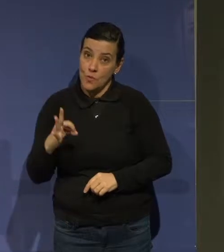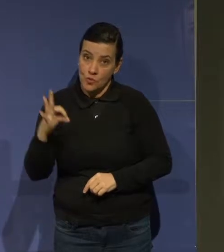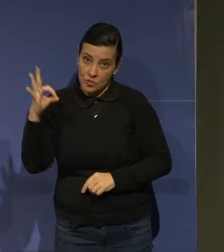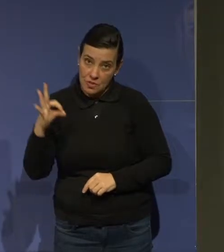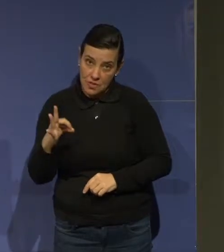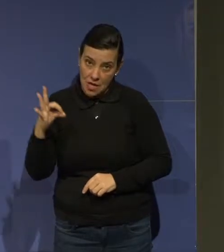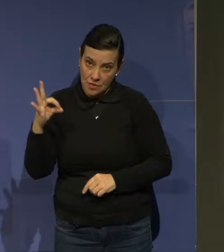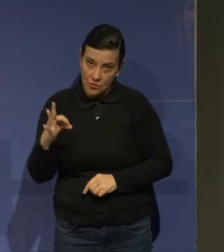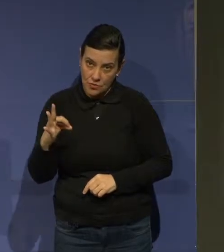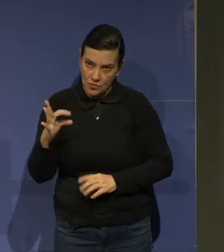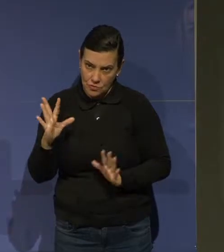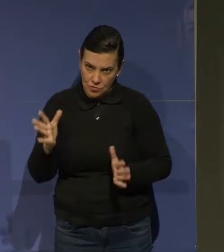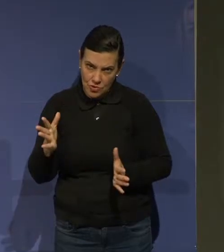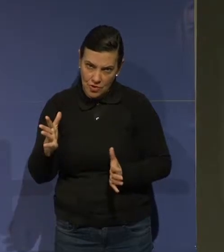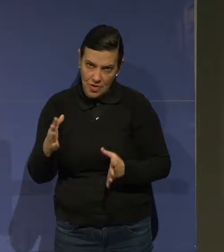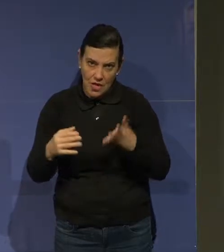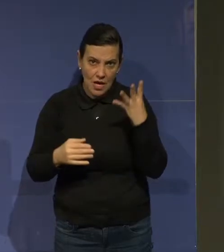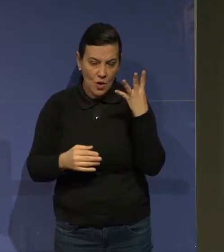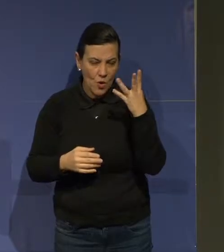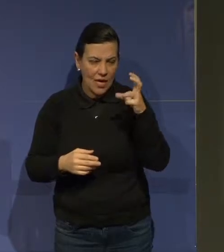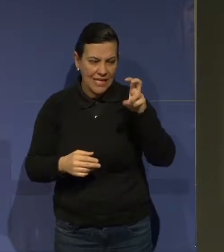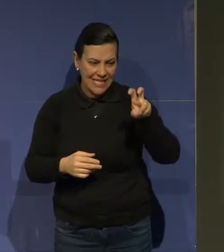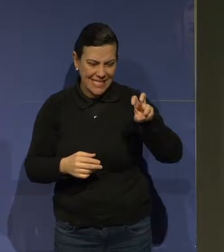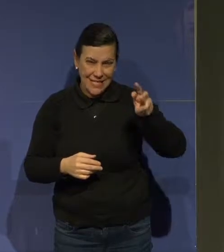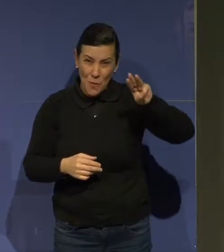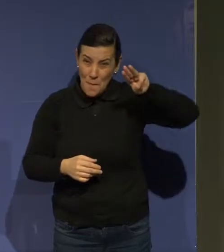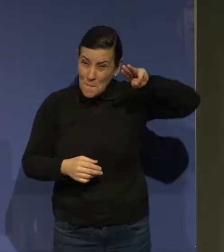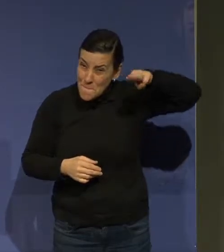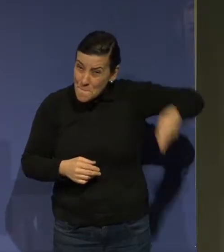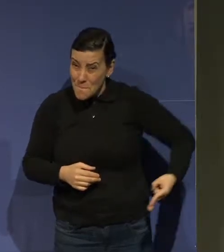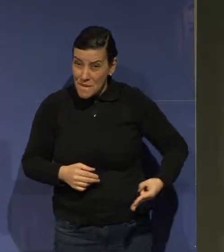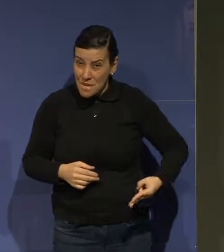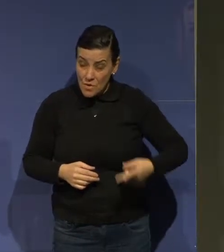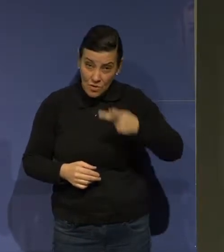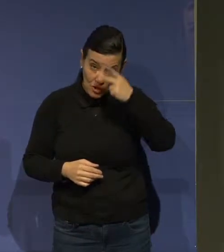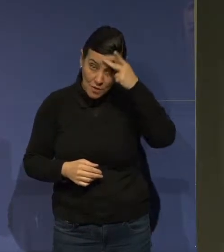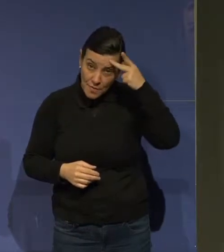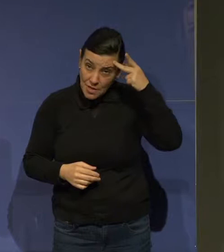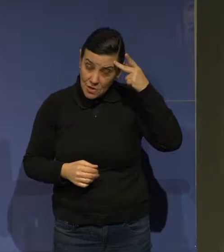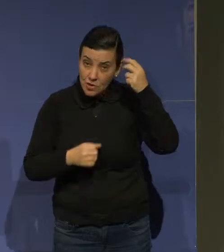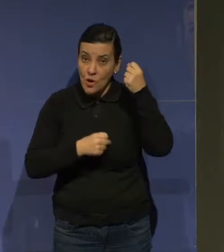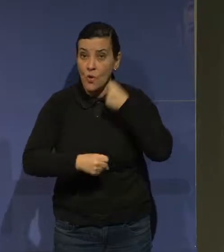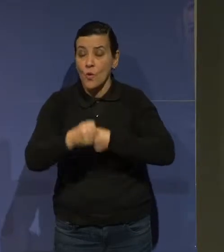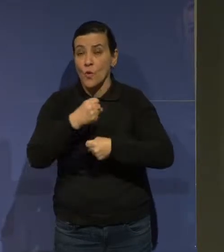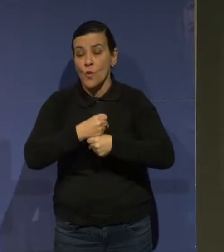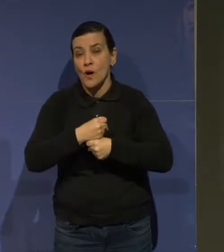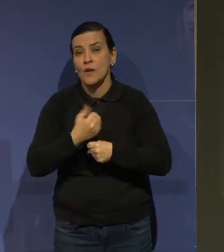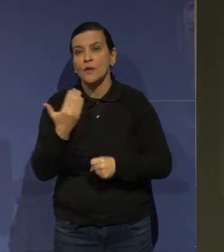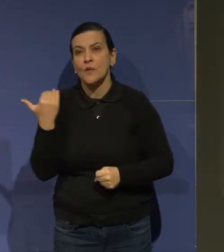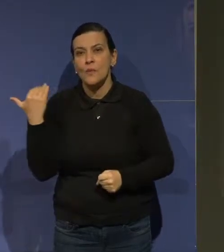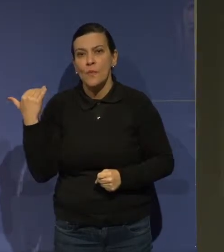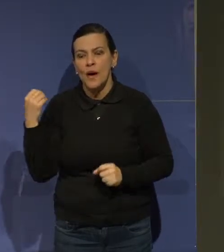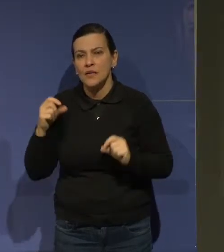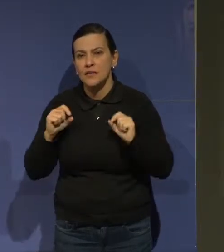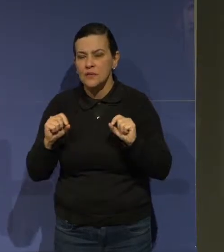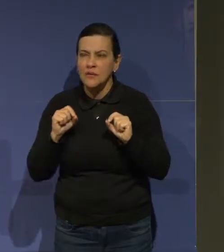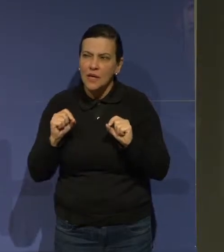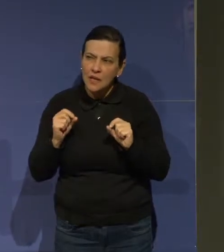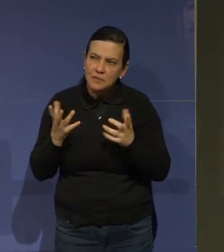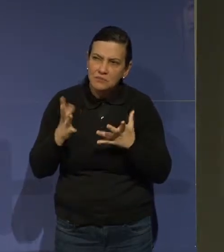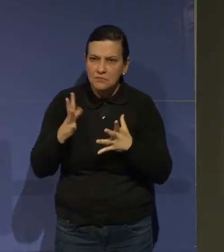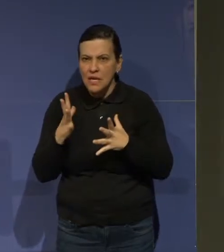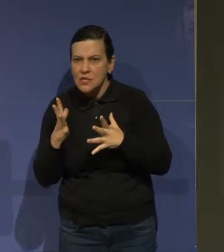não viram isso? 45 milhões de pessoas. O ano passado, eles vieram e falaram... Opa, não é bem assim. Calcular